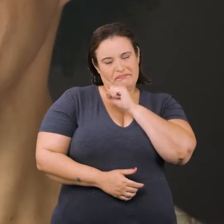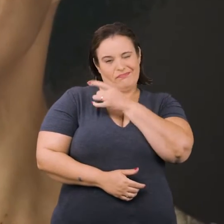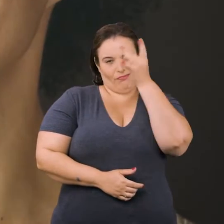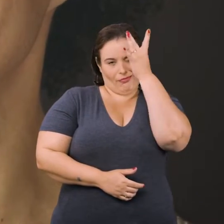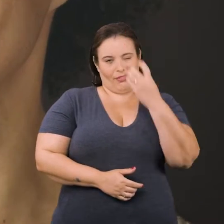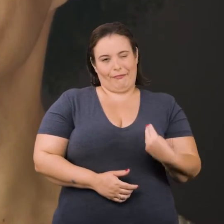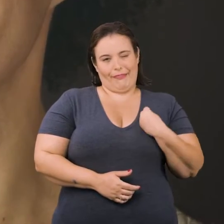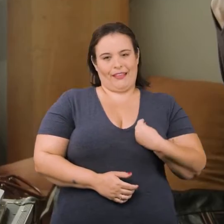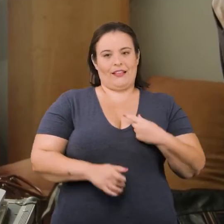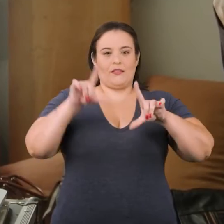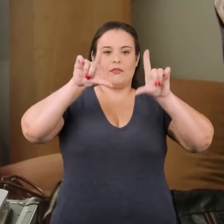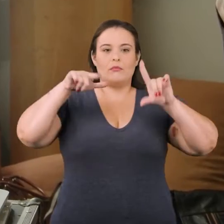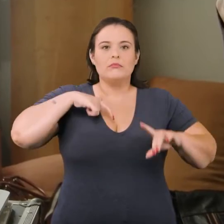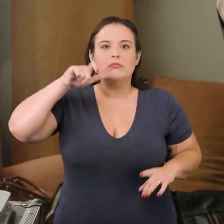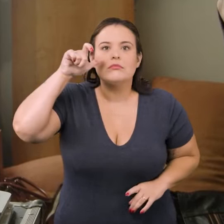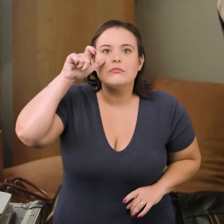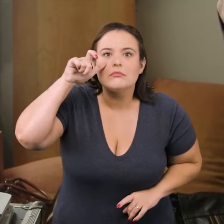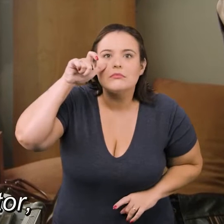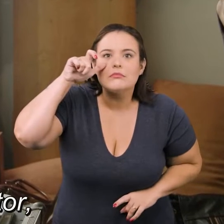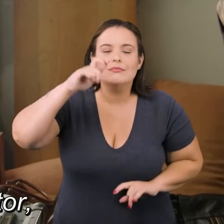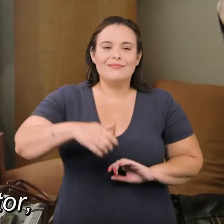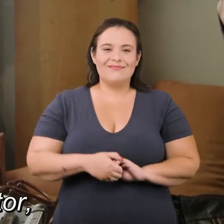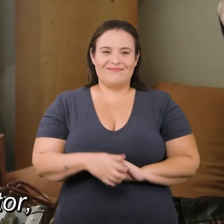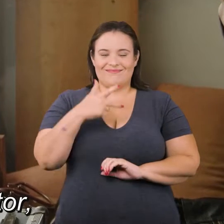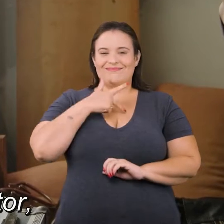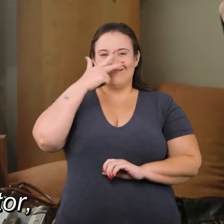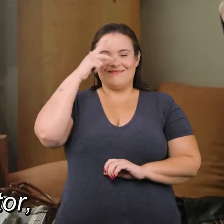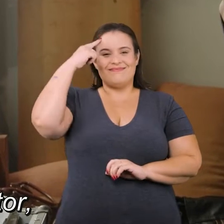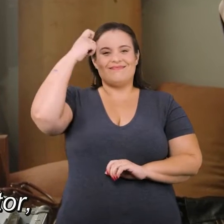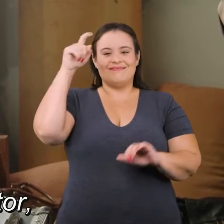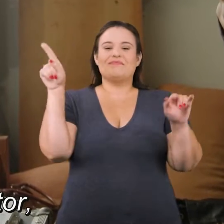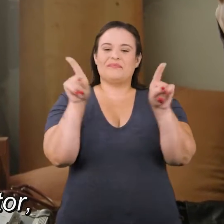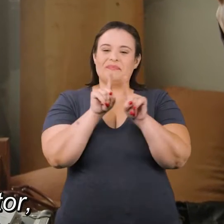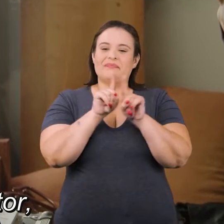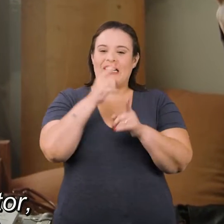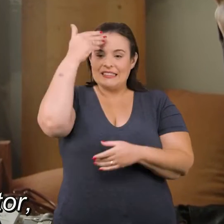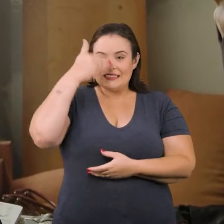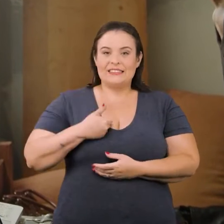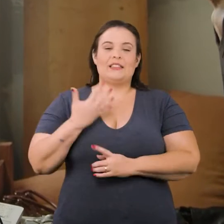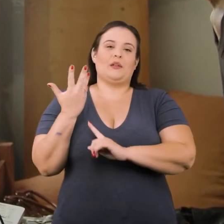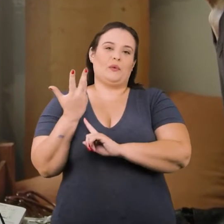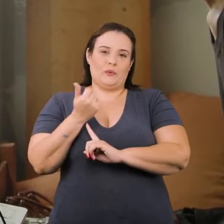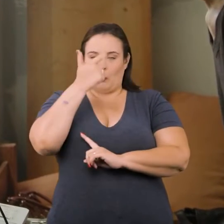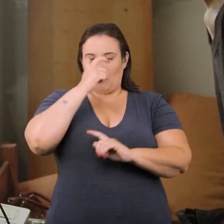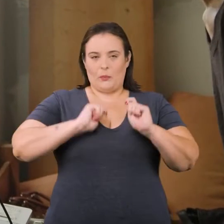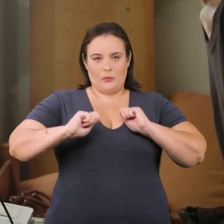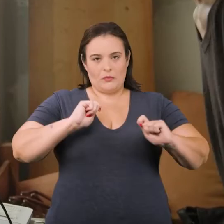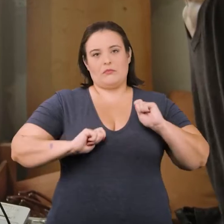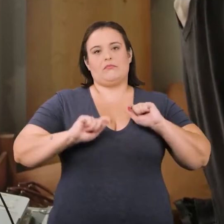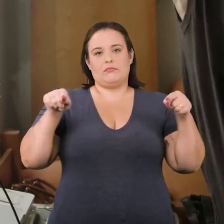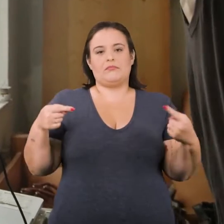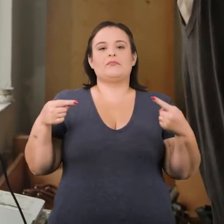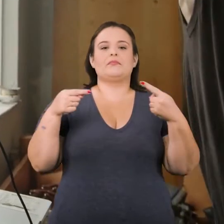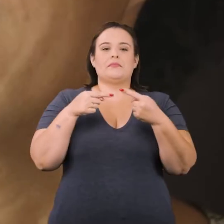dela, de ligar a televisão e eu ficar hipnotizado. Eu acho que a minha ideia, inclusive, inicialmente, de ser ator, e de todas as pessoas que estão ligadas